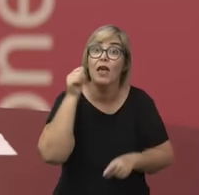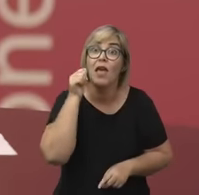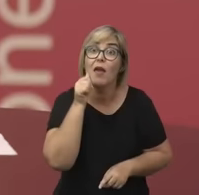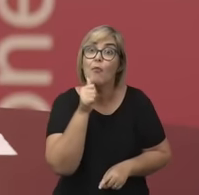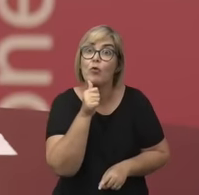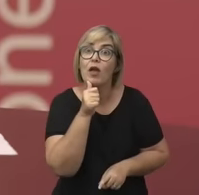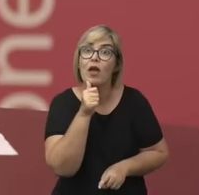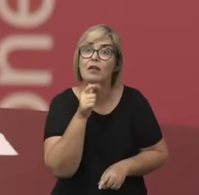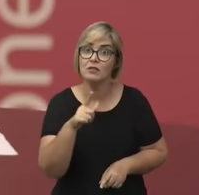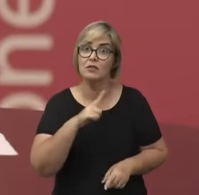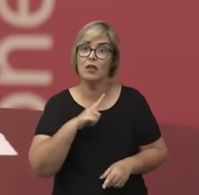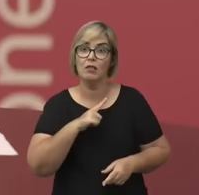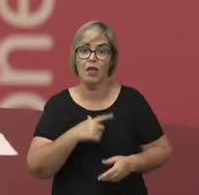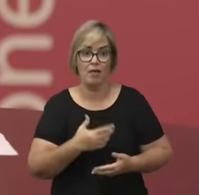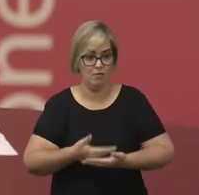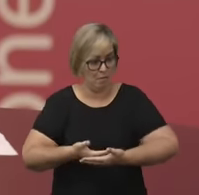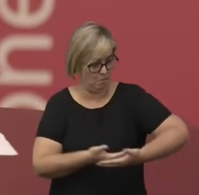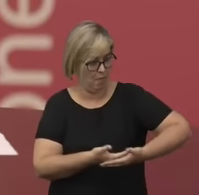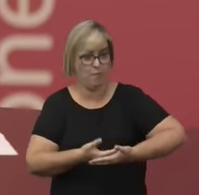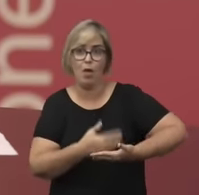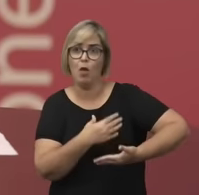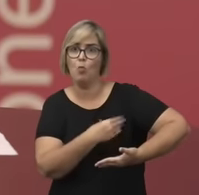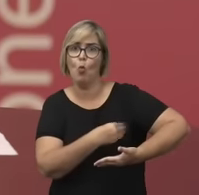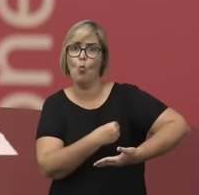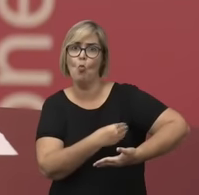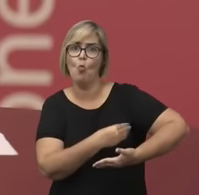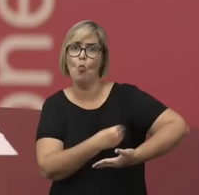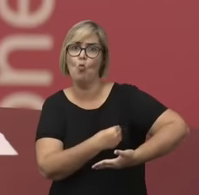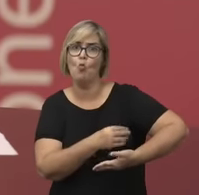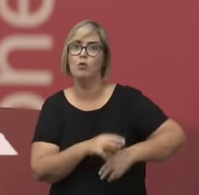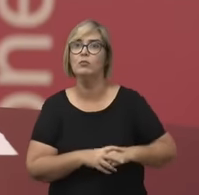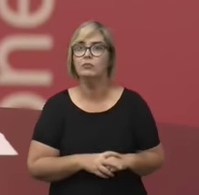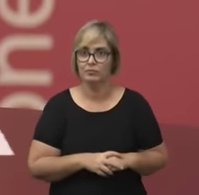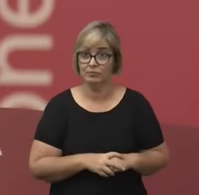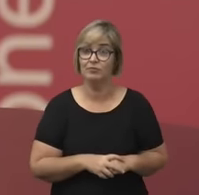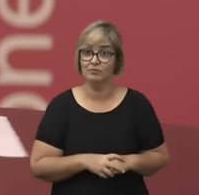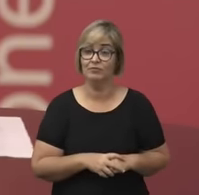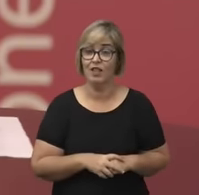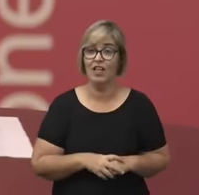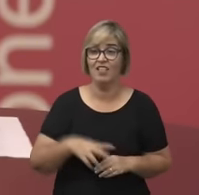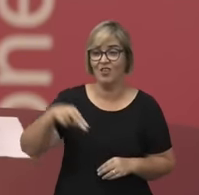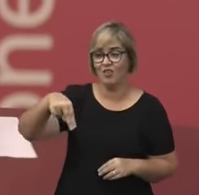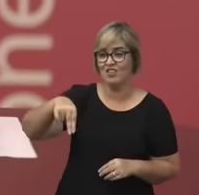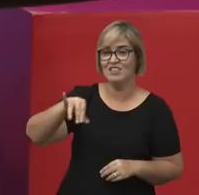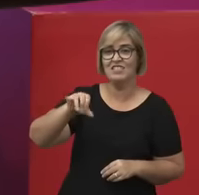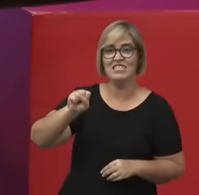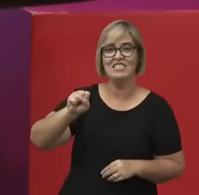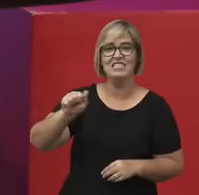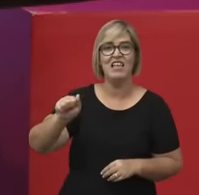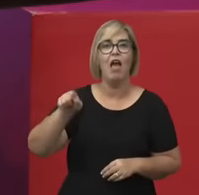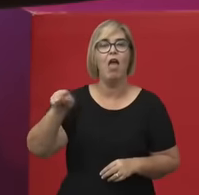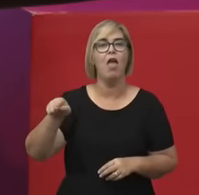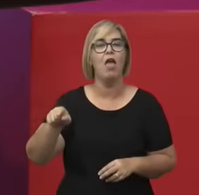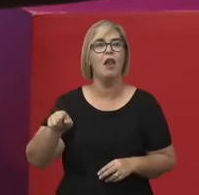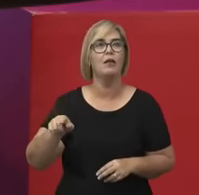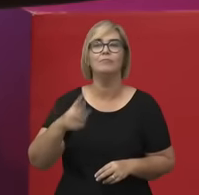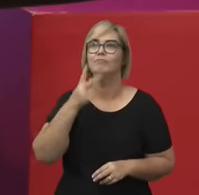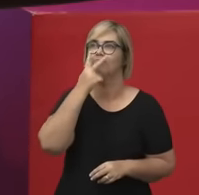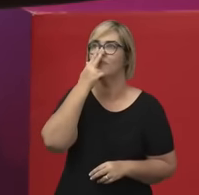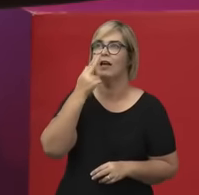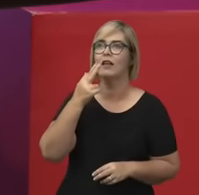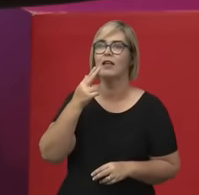amamentam os seus filhos, a Anísia Floresta é uma pensadora da maternidade, enquanto as mulheres